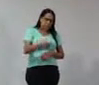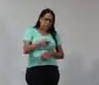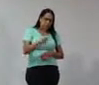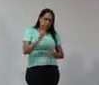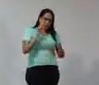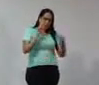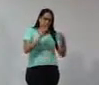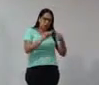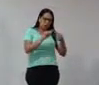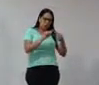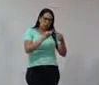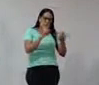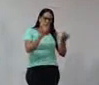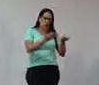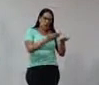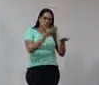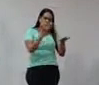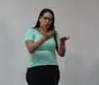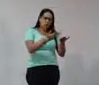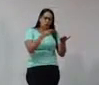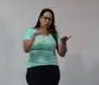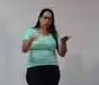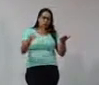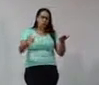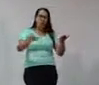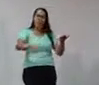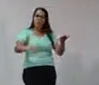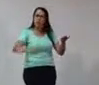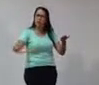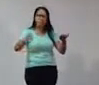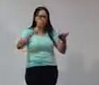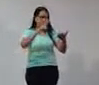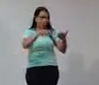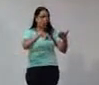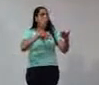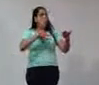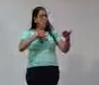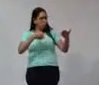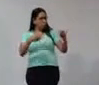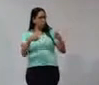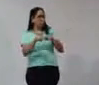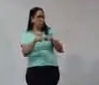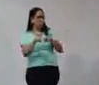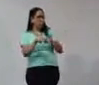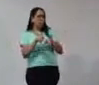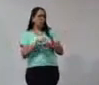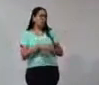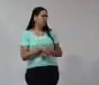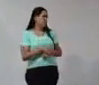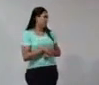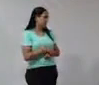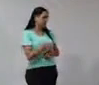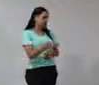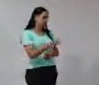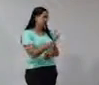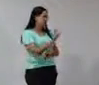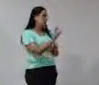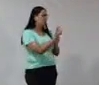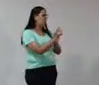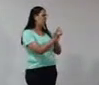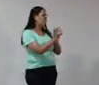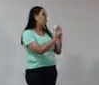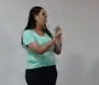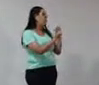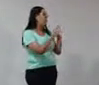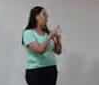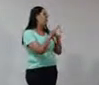e dava para crianças lerem. Na época, meu filho, criança, e ele dizia assim, eu não entendi essa palavra, eu não entendi